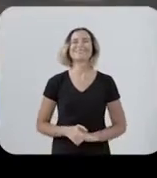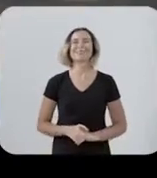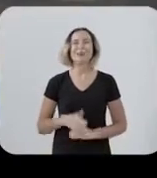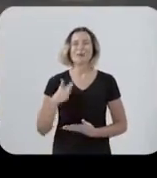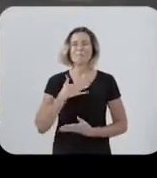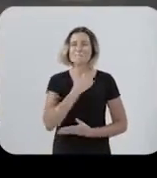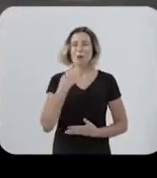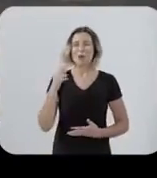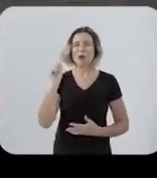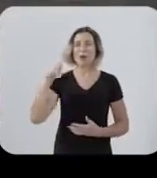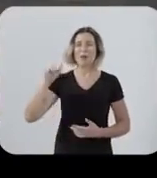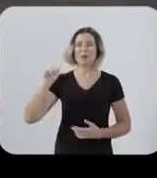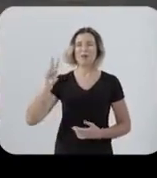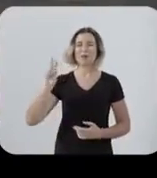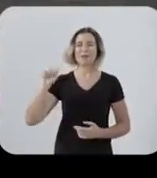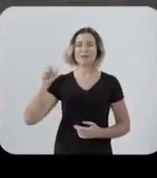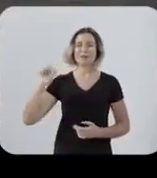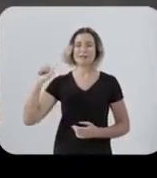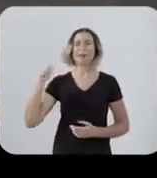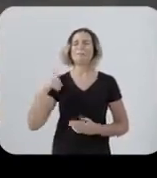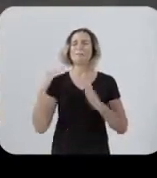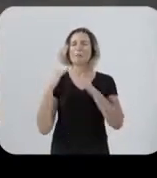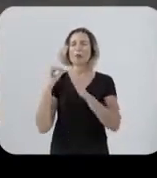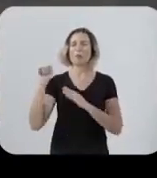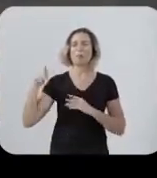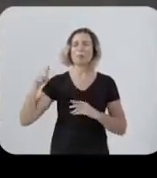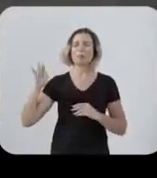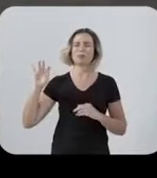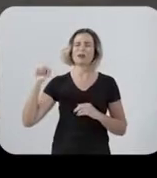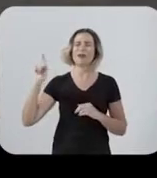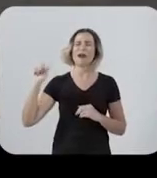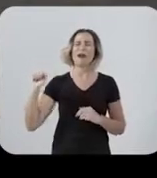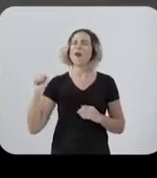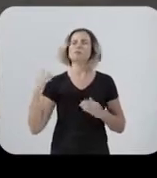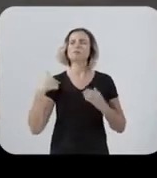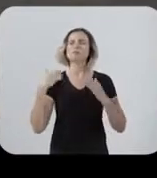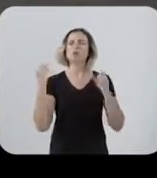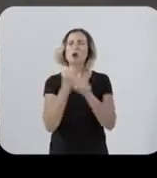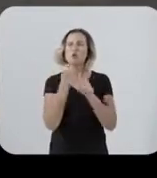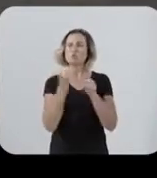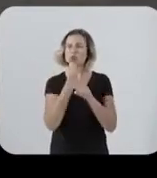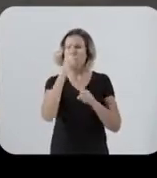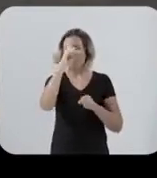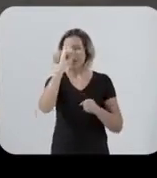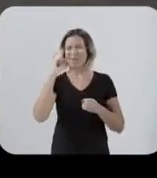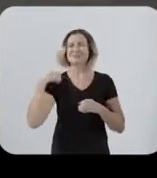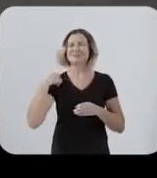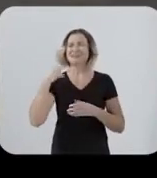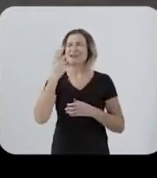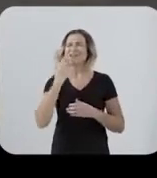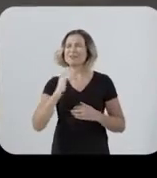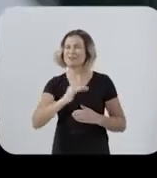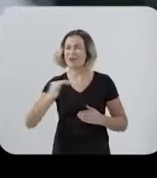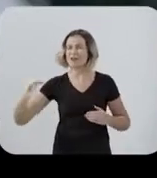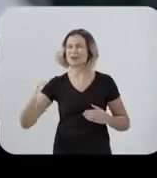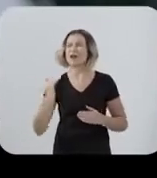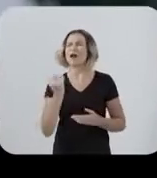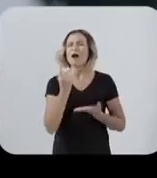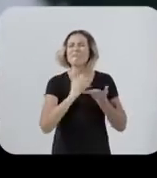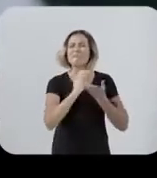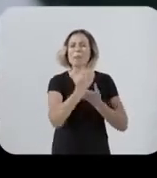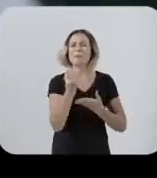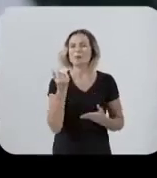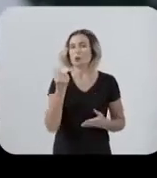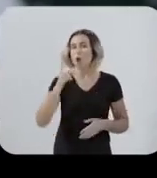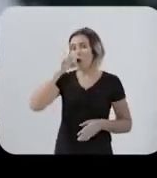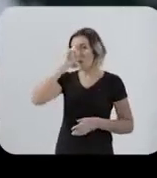Meu nome é Ana Vanessa Eu moro na Icutinga E João, eu queria saber como você vai fazer para construir esse hospital das crianças De onde vai vir essa verba? Ana Vanessa, o